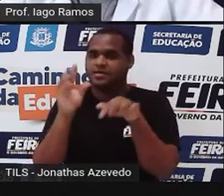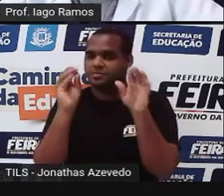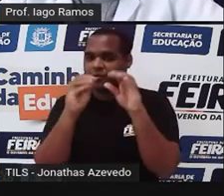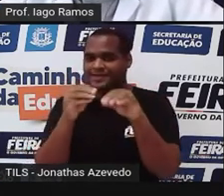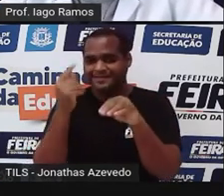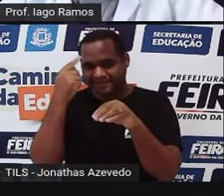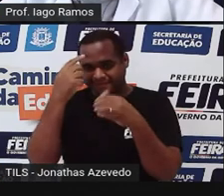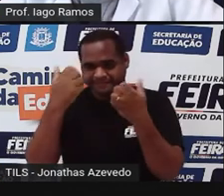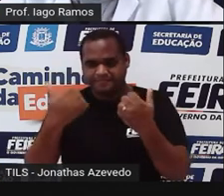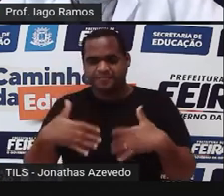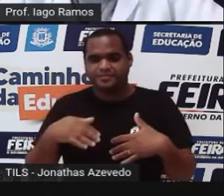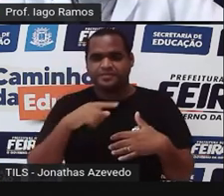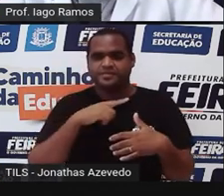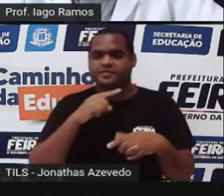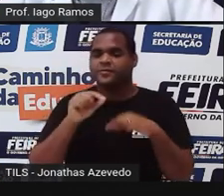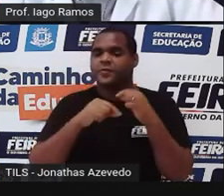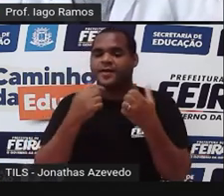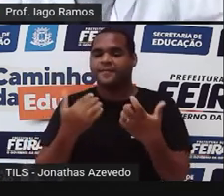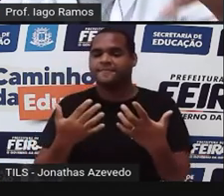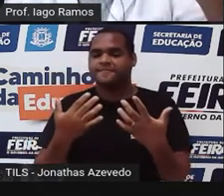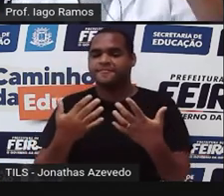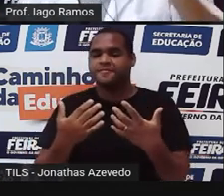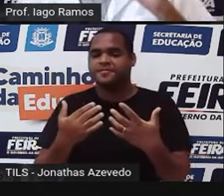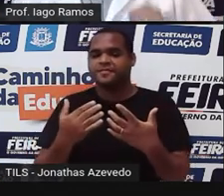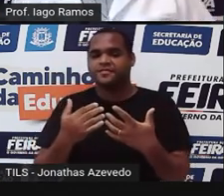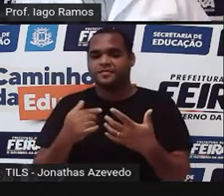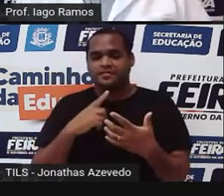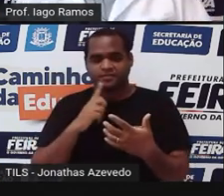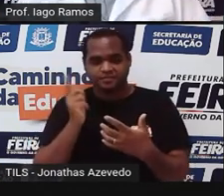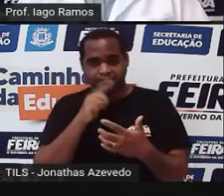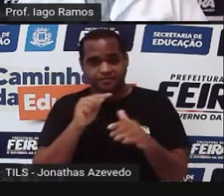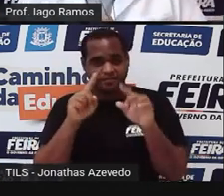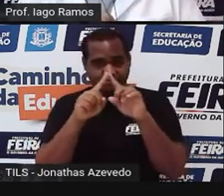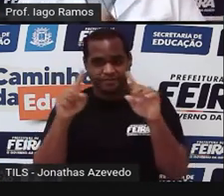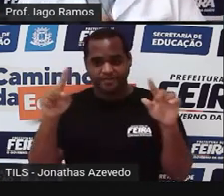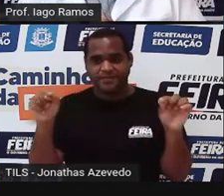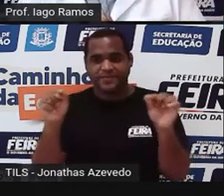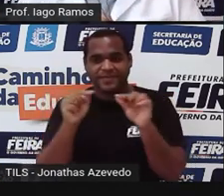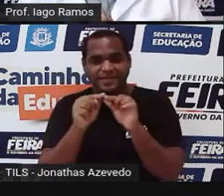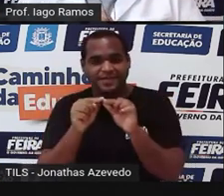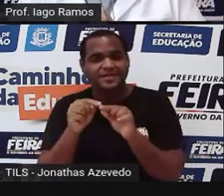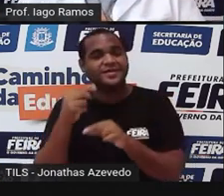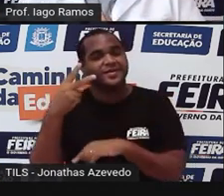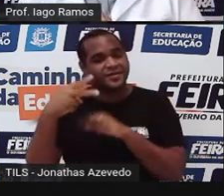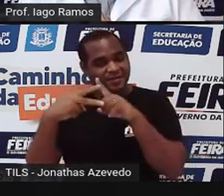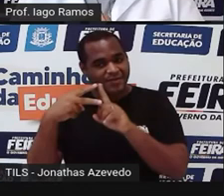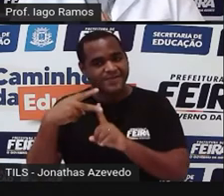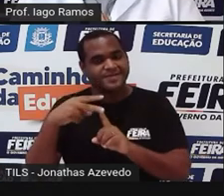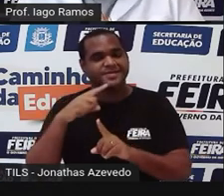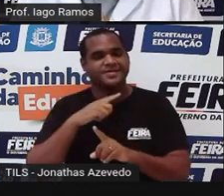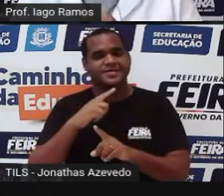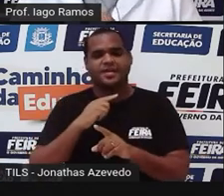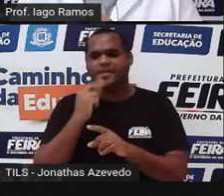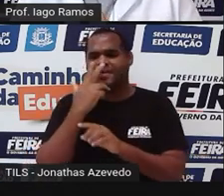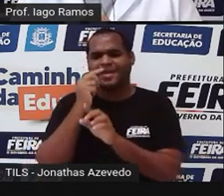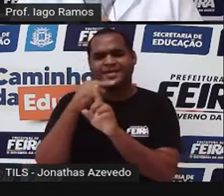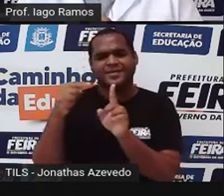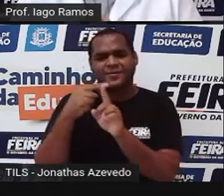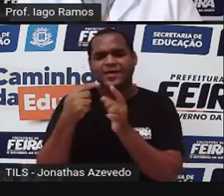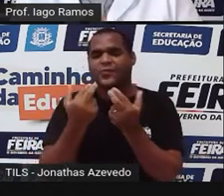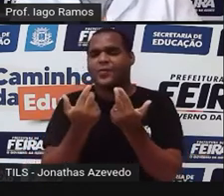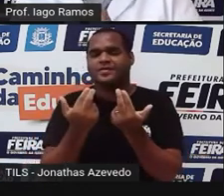cima da partezinha. Deu para fazer dois retângulos e retângulos idênticos.